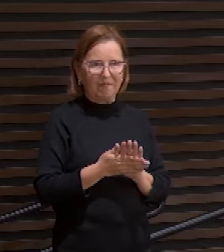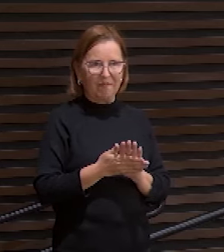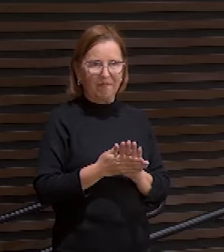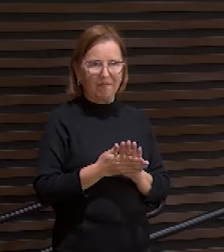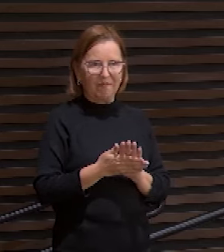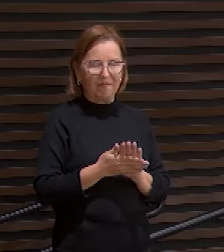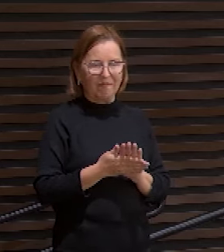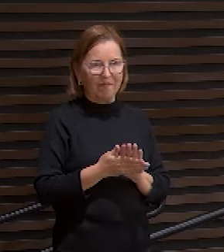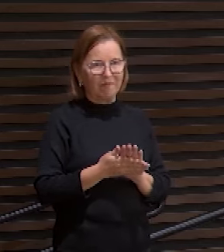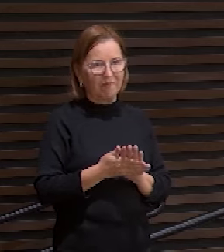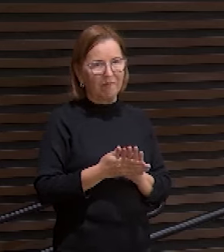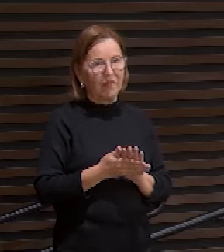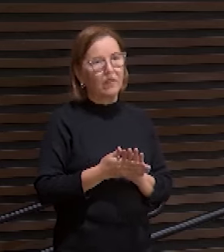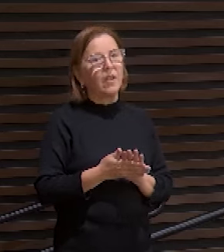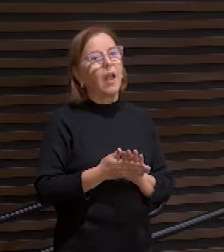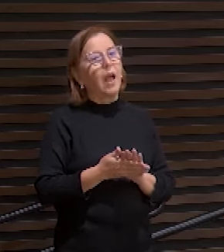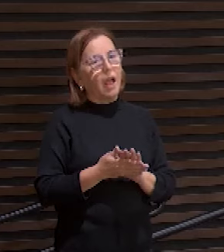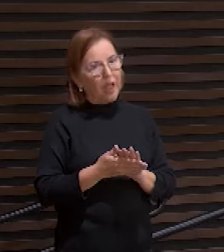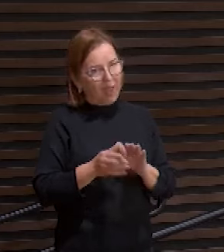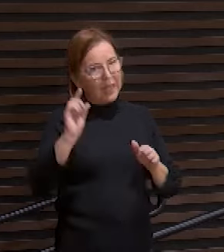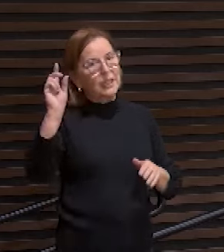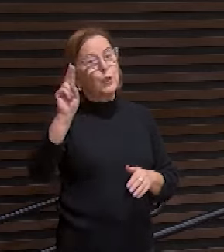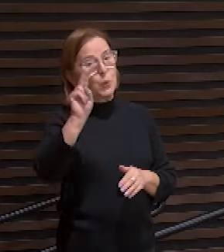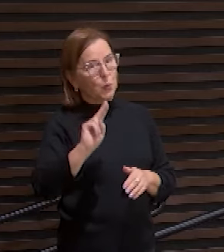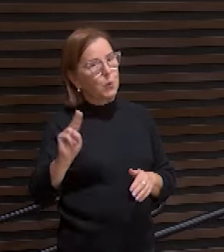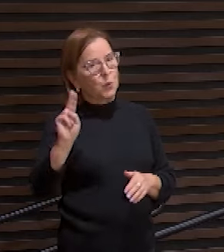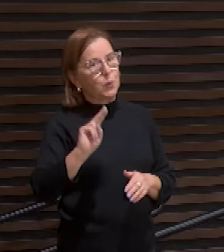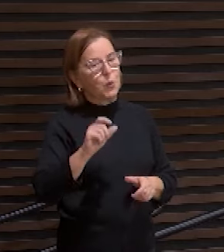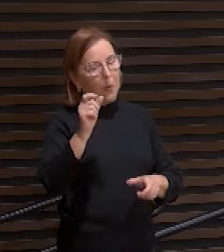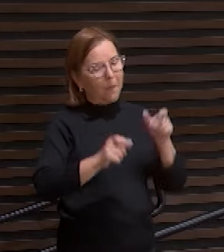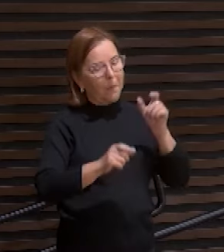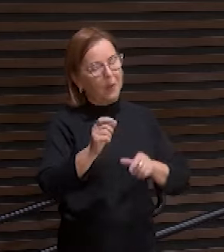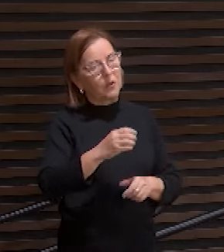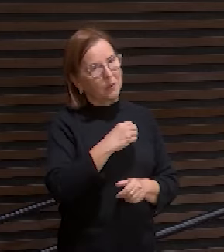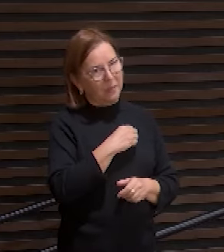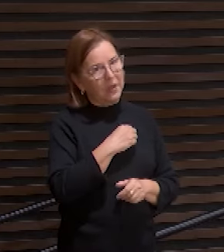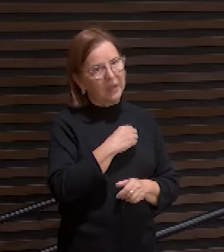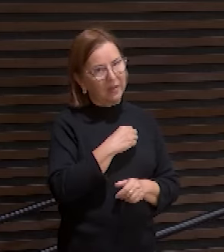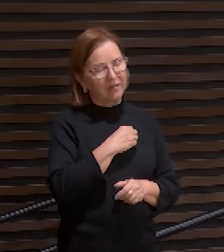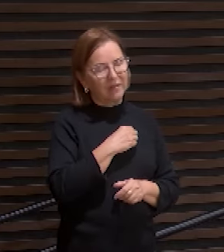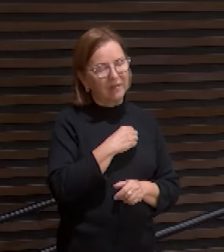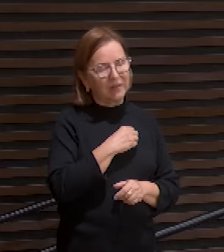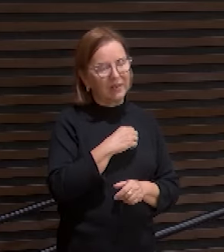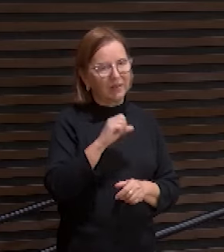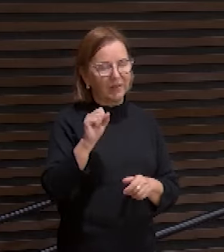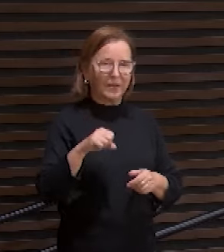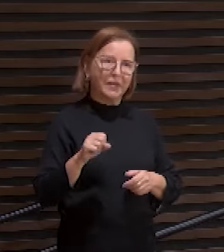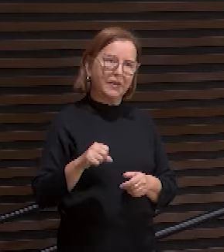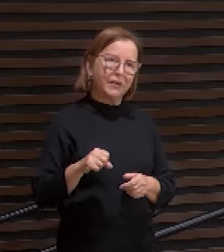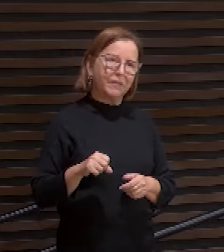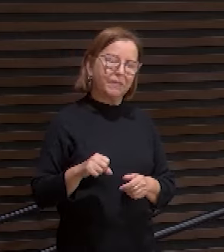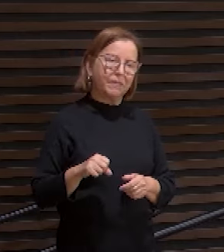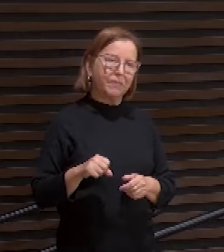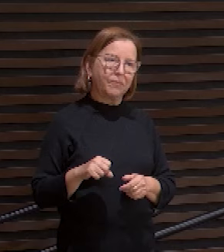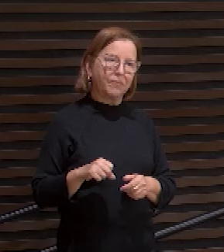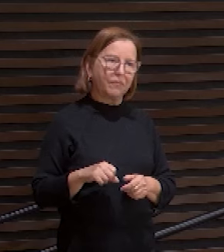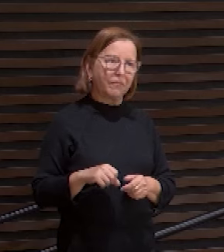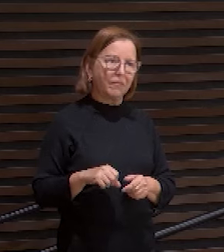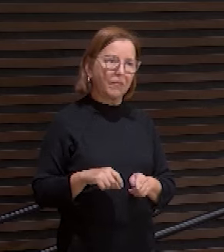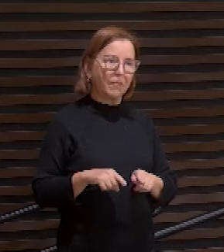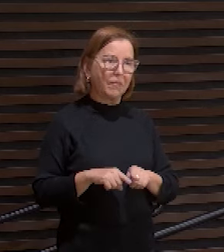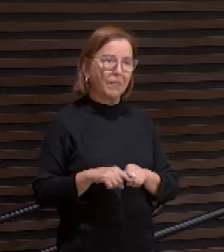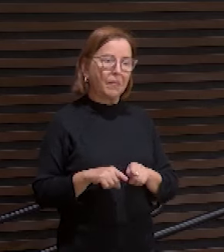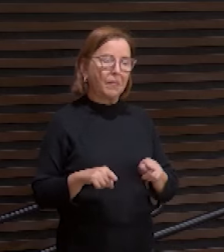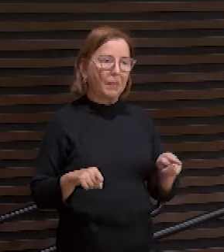obviamente que ele usou pecadores e o pecado desses pecadores para tal como o Rafa disse ali eu crucifiquei Jesus sim